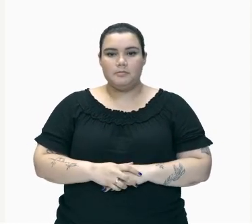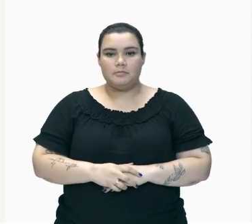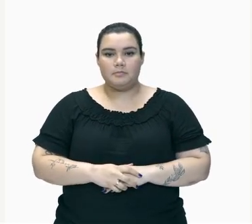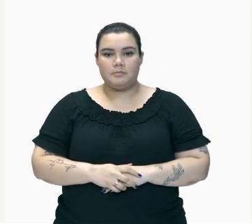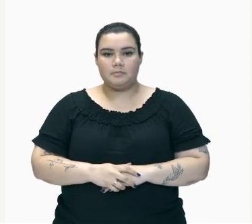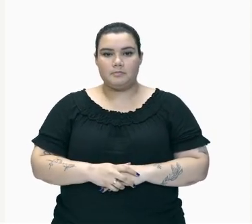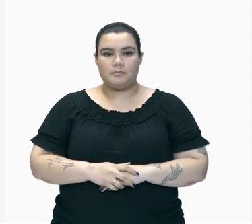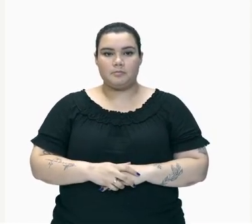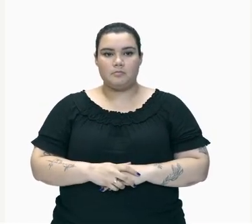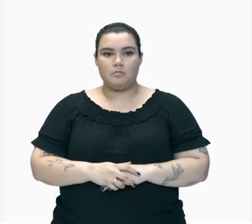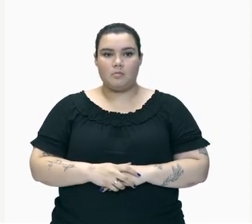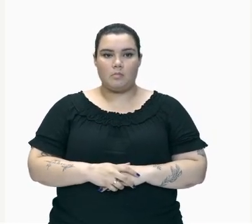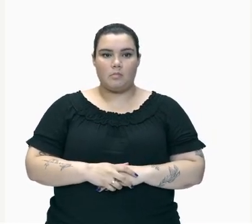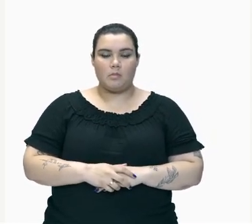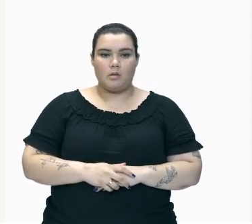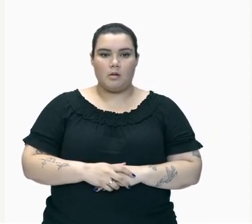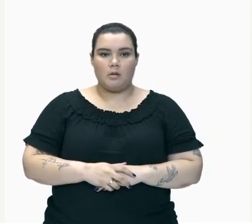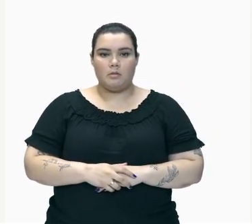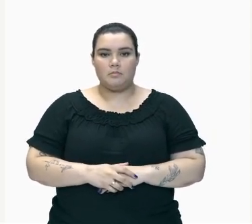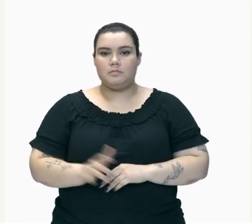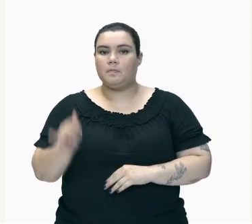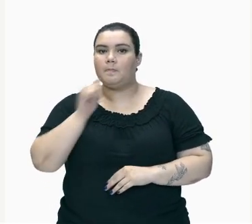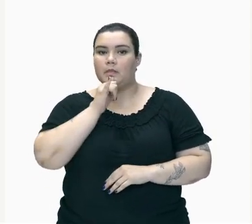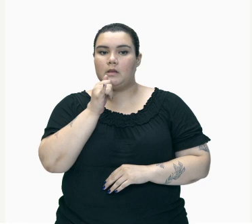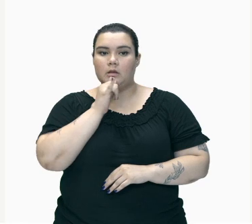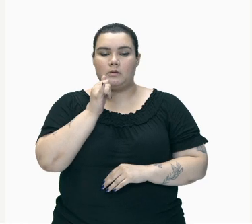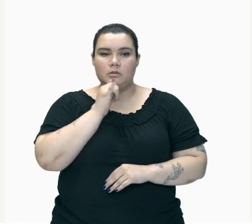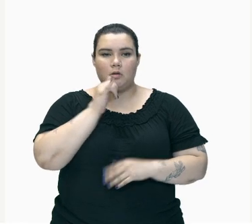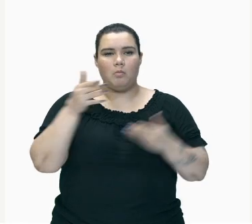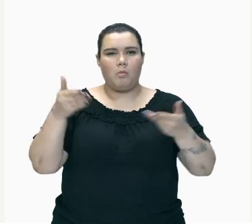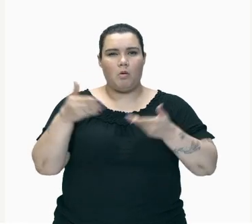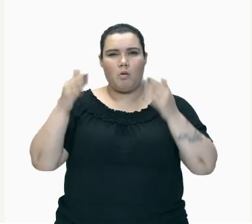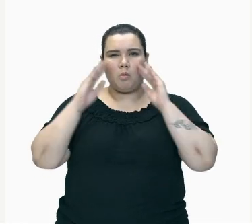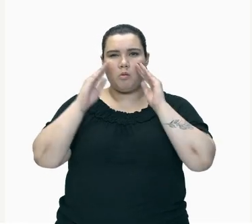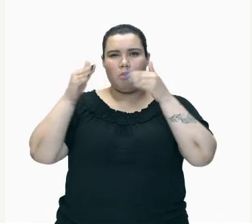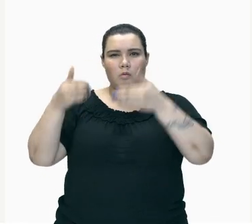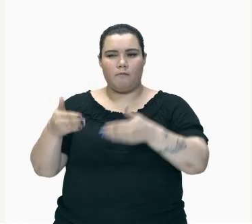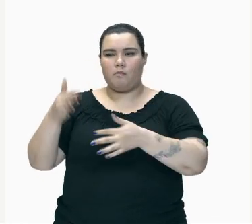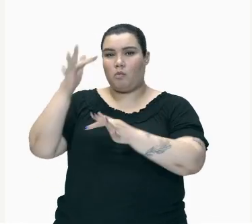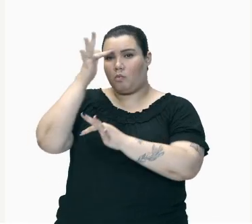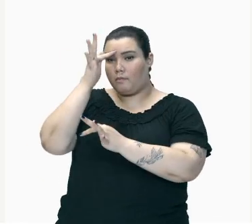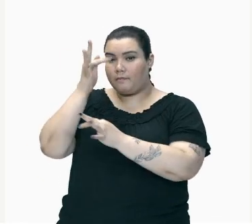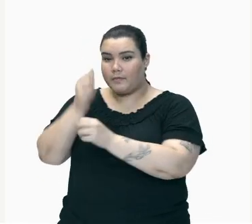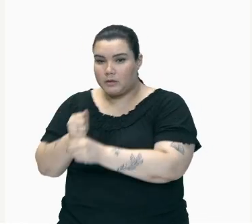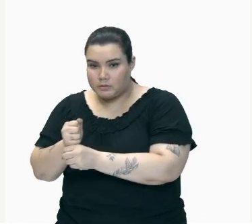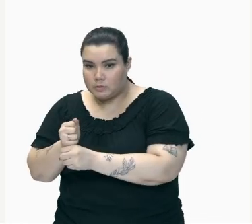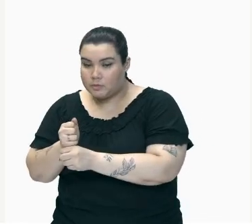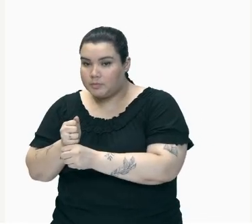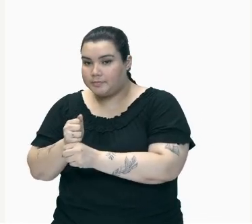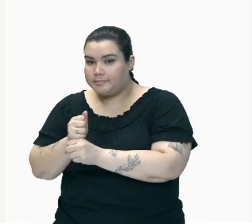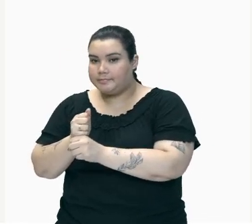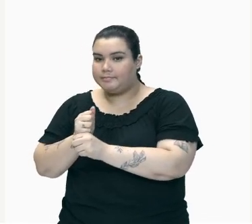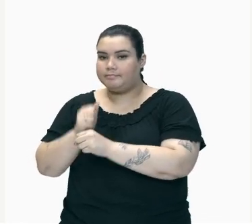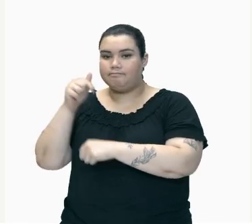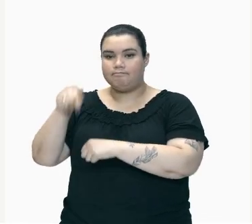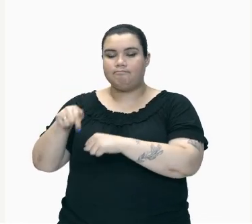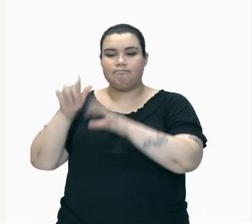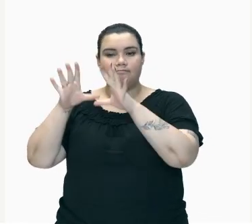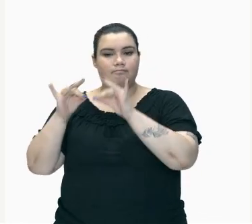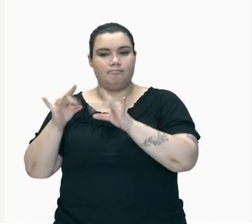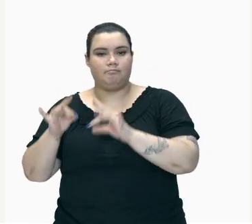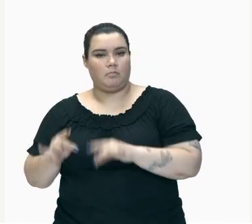Por exemplo Vamos aprofundar Aqui no fenômeno Físico O fenômeno físico Eles estão